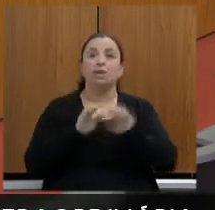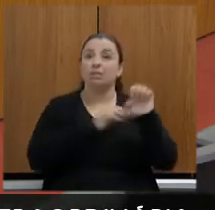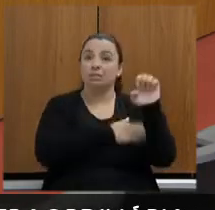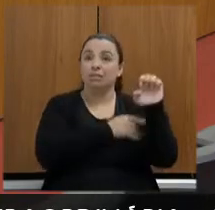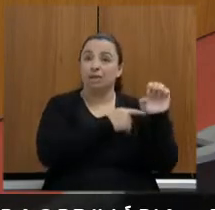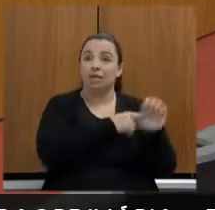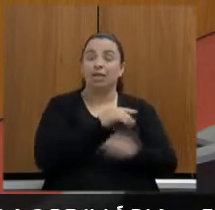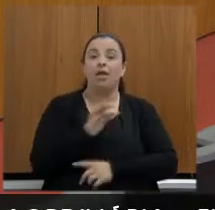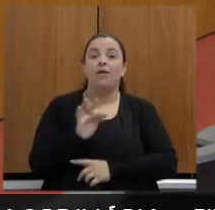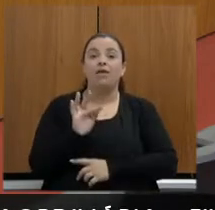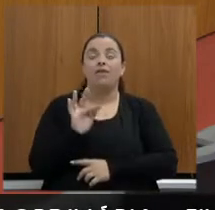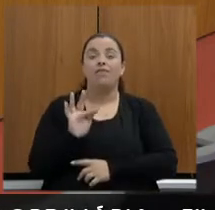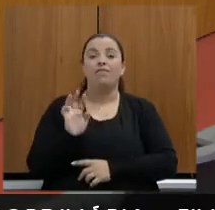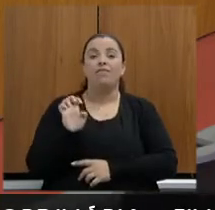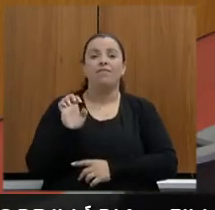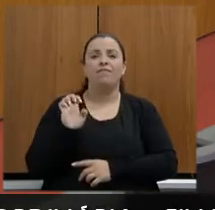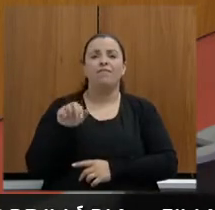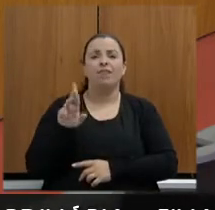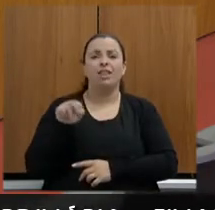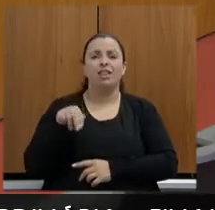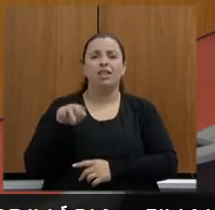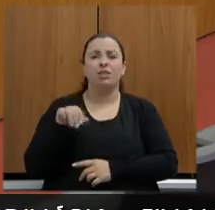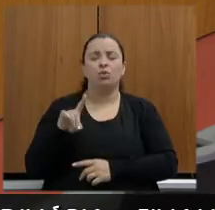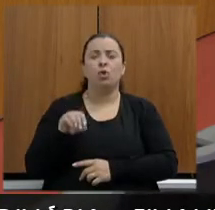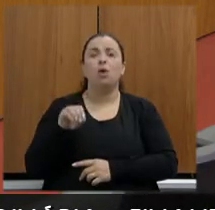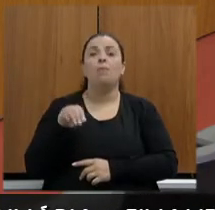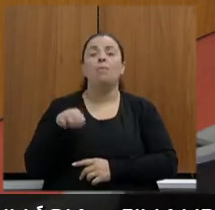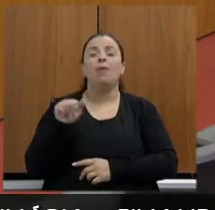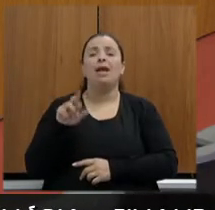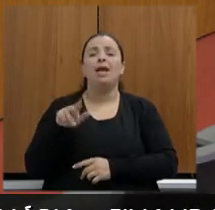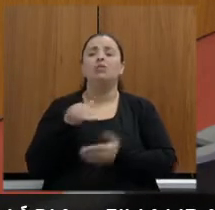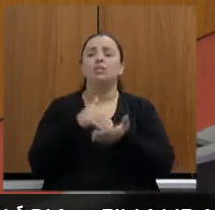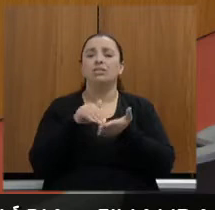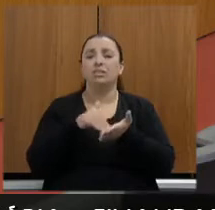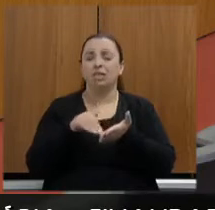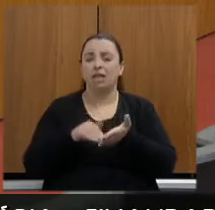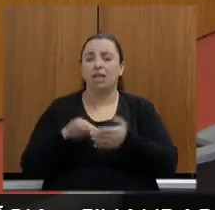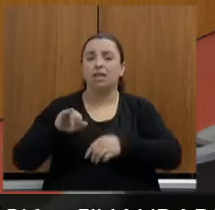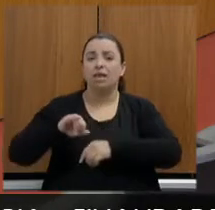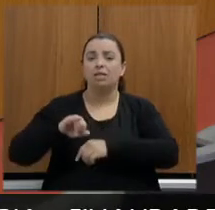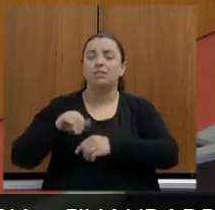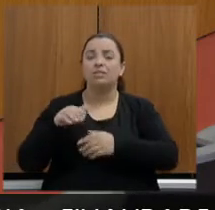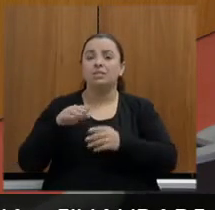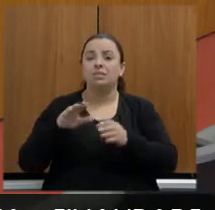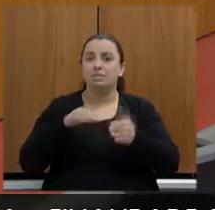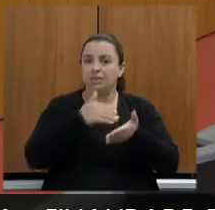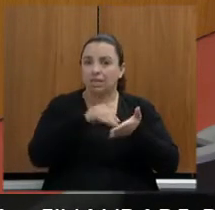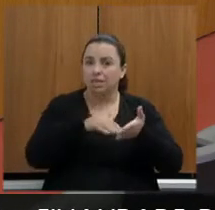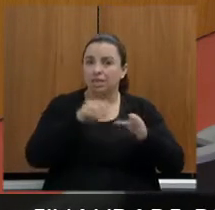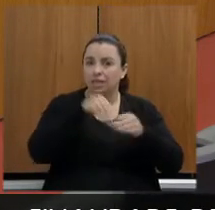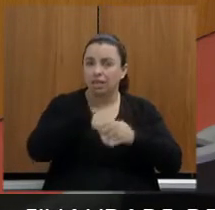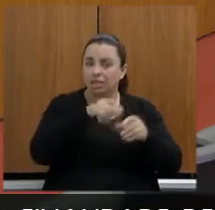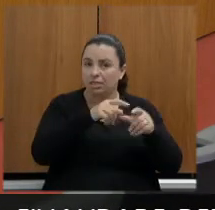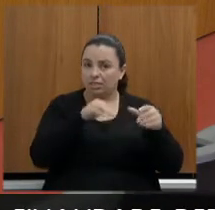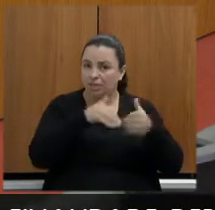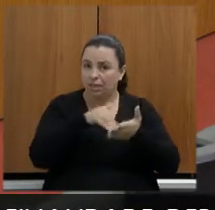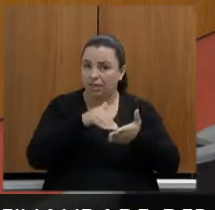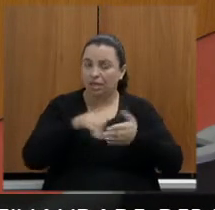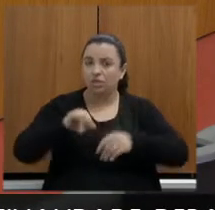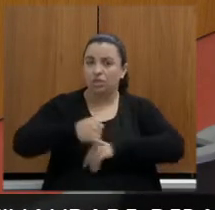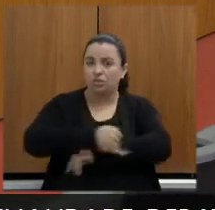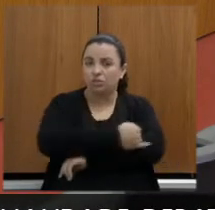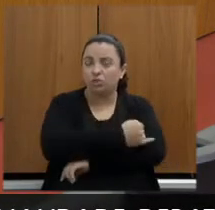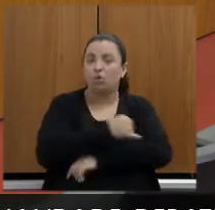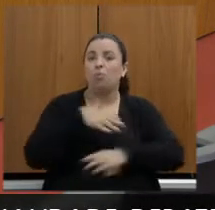é secretário, a Secretaria de Estado de Infraestrutura e Mobilidade. Ainda a minha esquerda, o